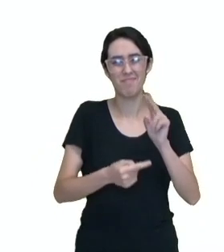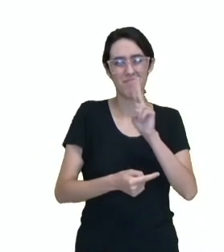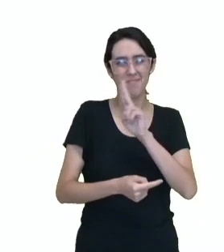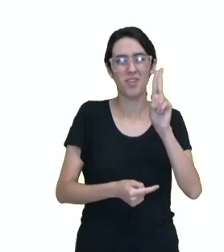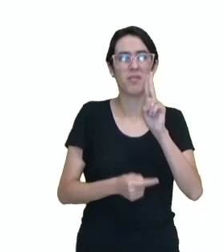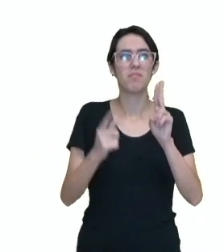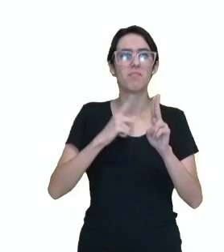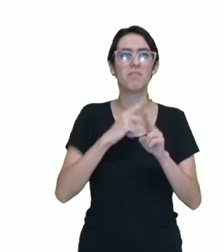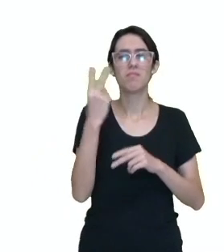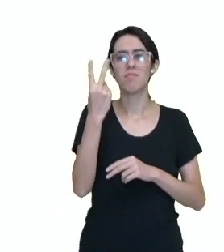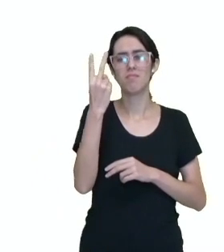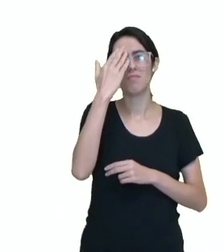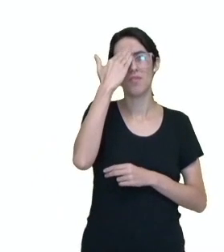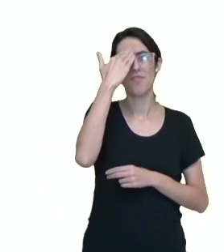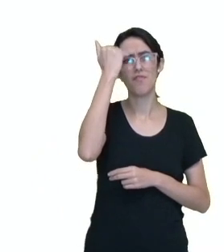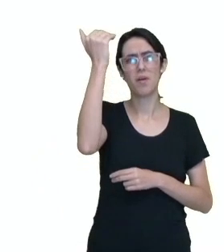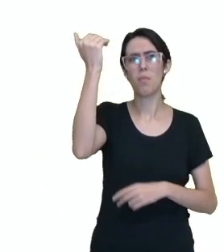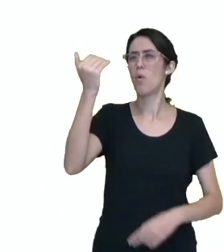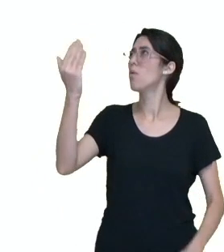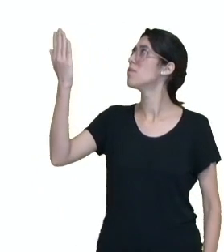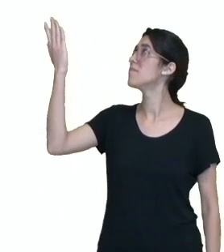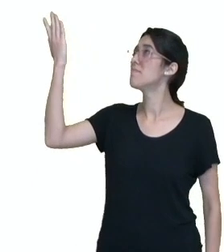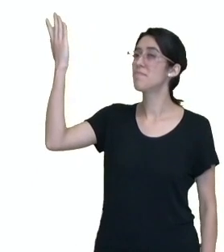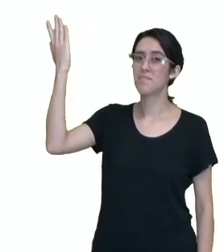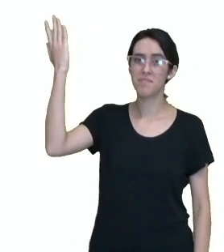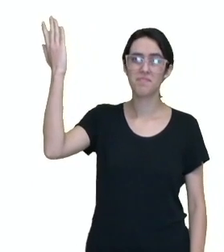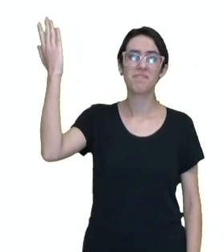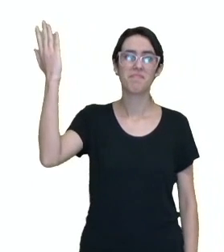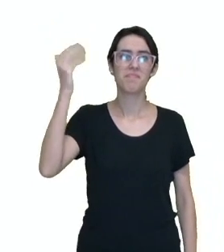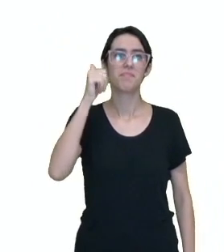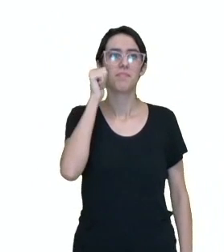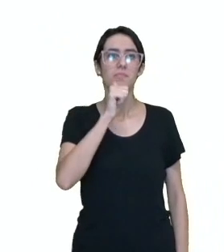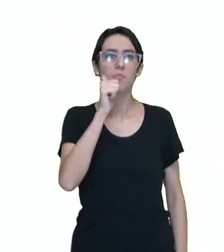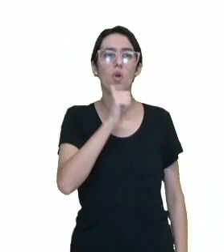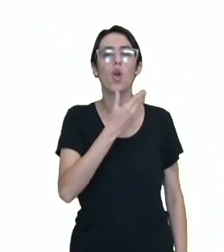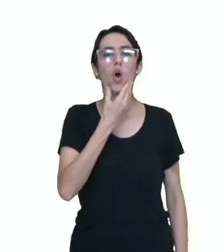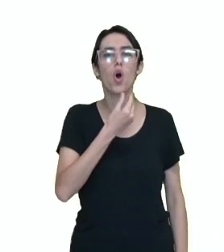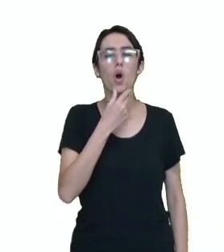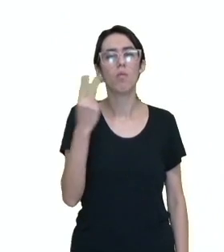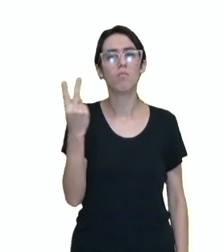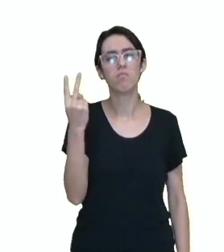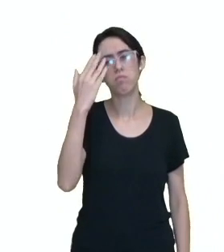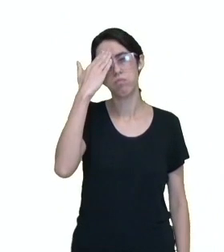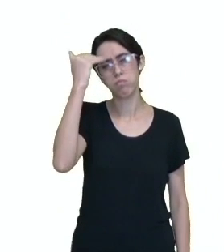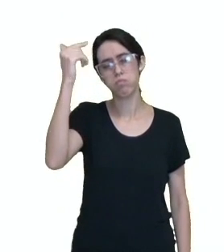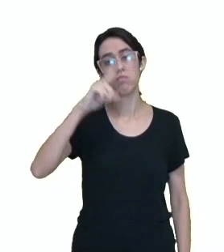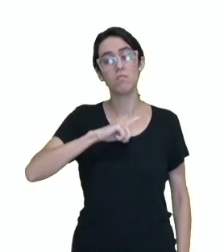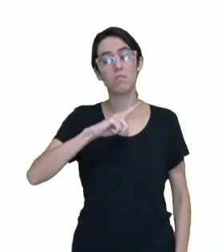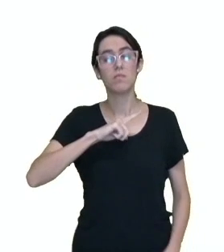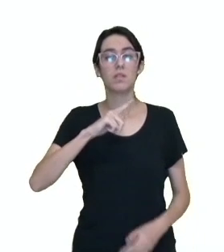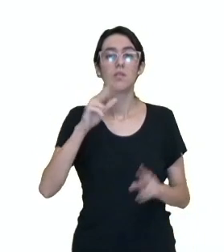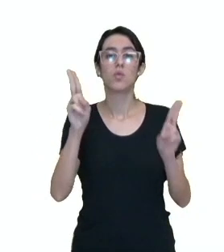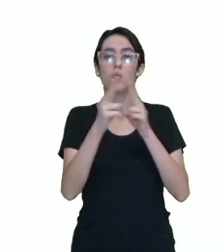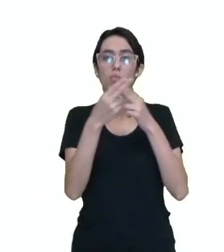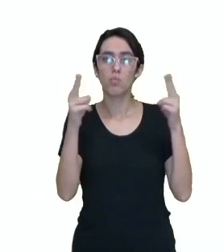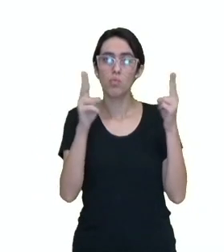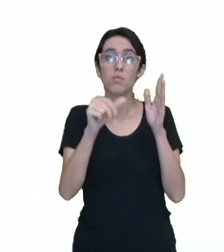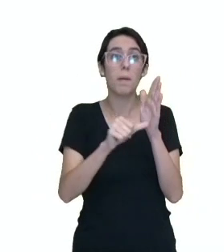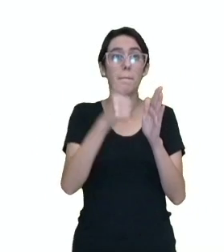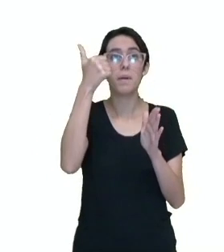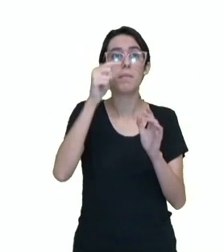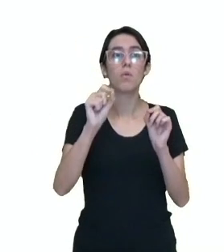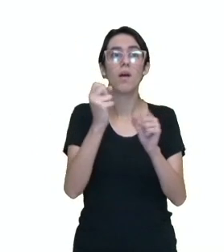dupla Nho Belarmino e Nha Gabriela, né? E gravada pela primeira vez, né? No início dos anos 50,